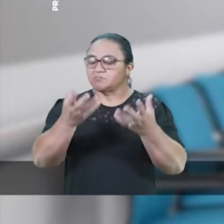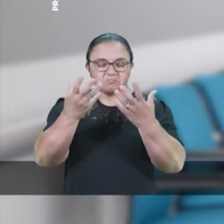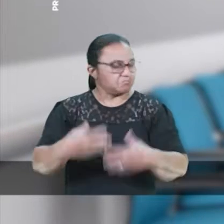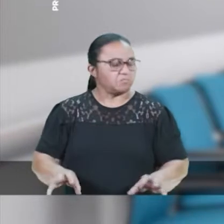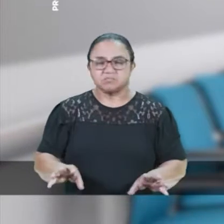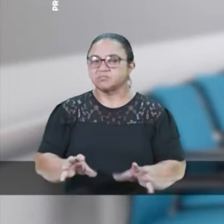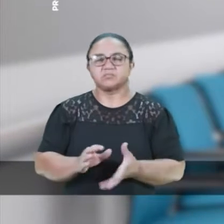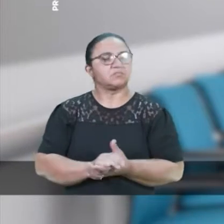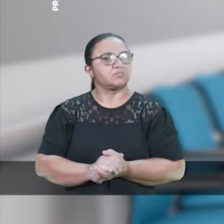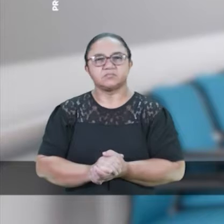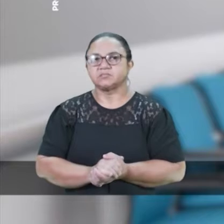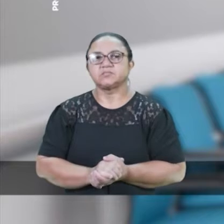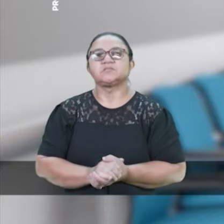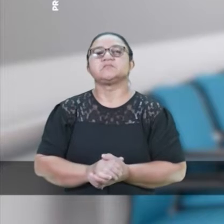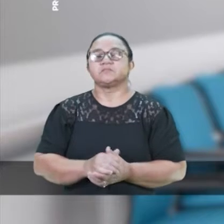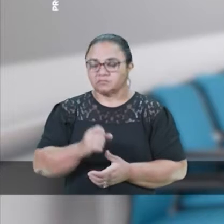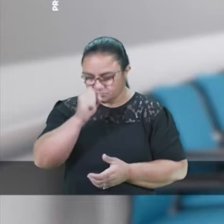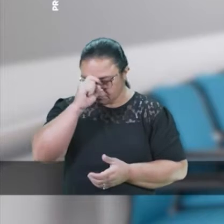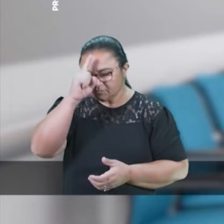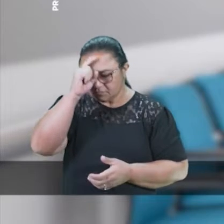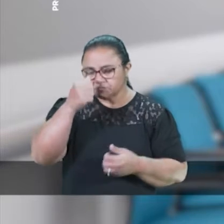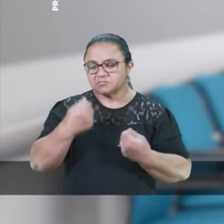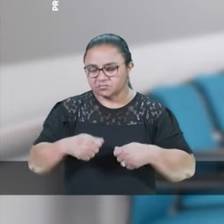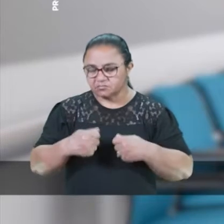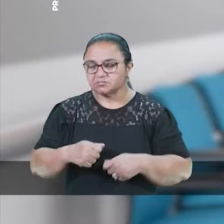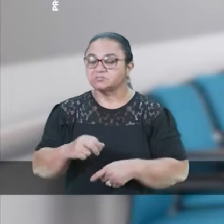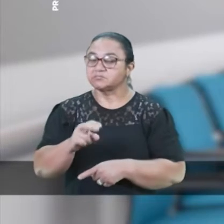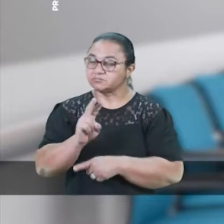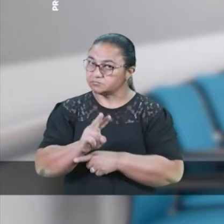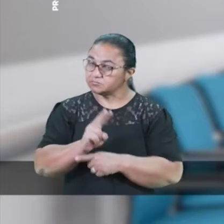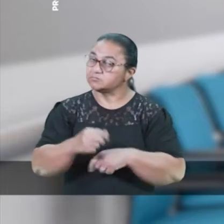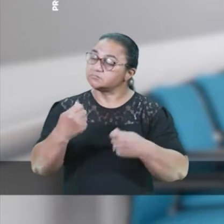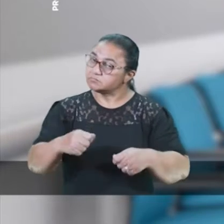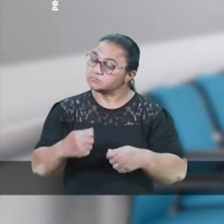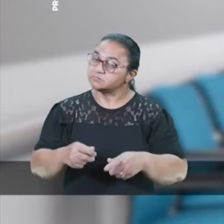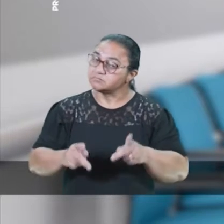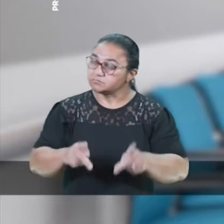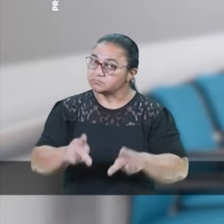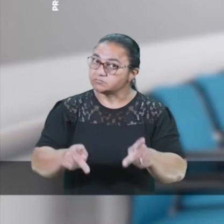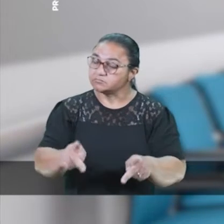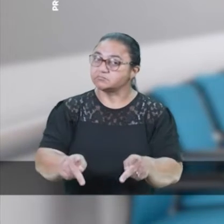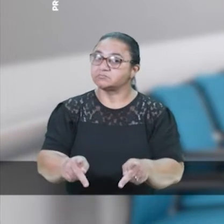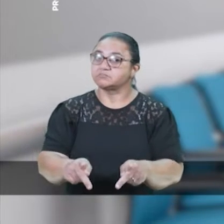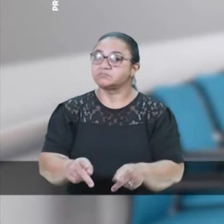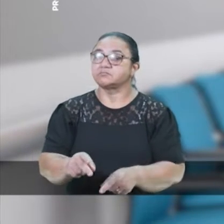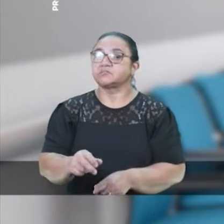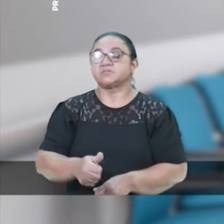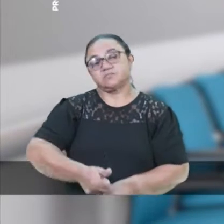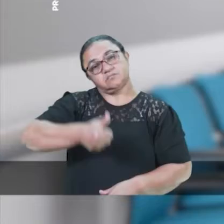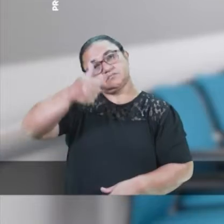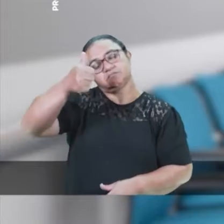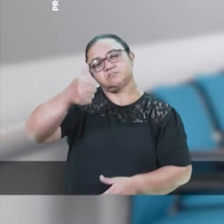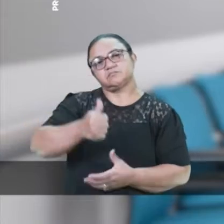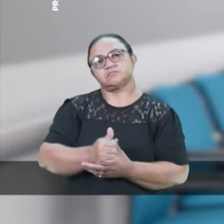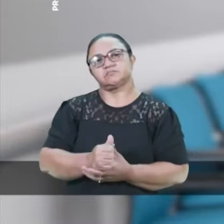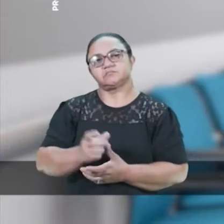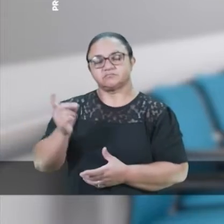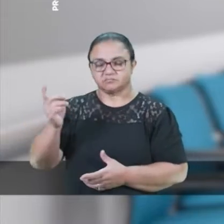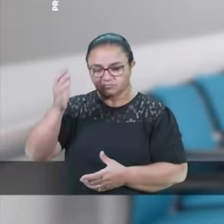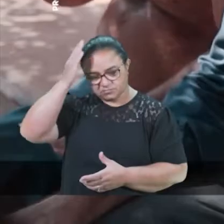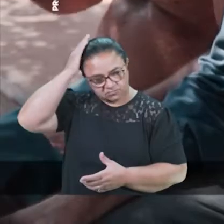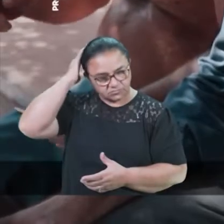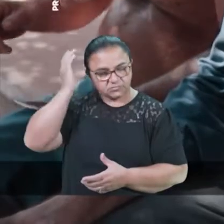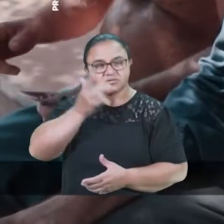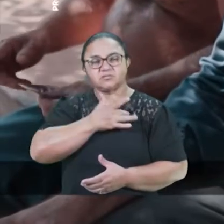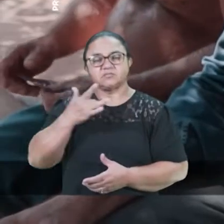podemos aceitar essa situação. O hospital precisa ter tudo o que é necessário para atender a população e com qualidade.